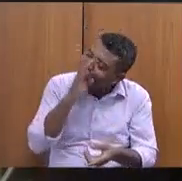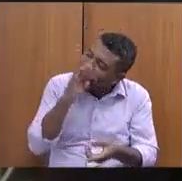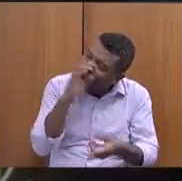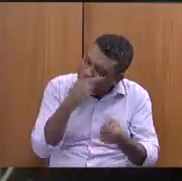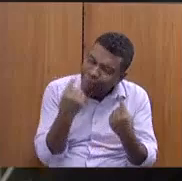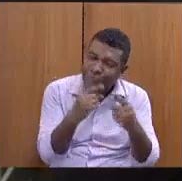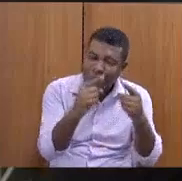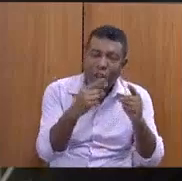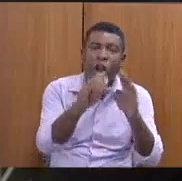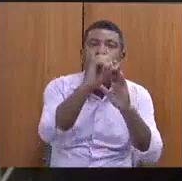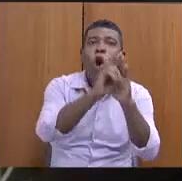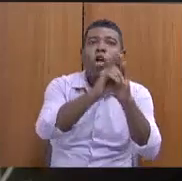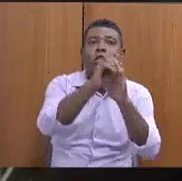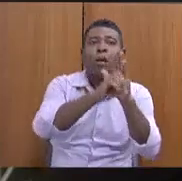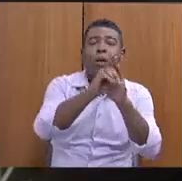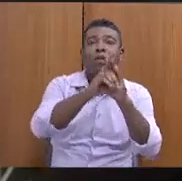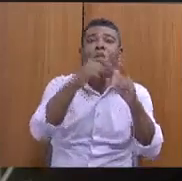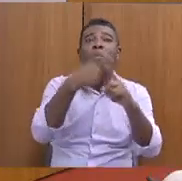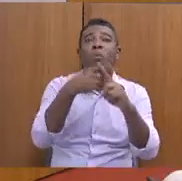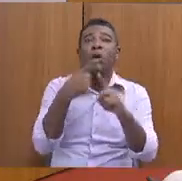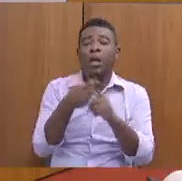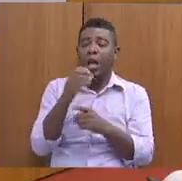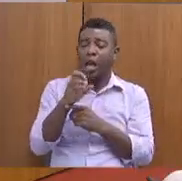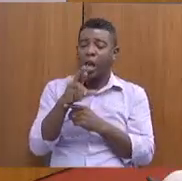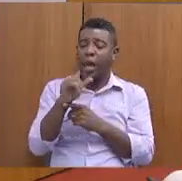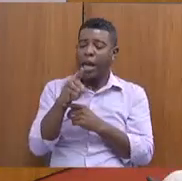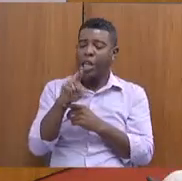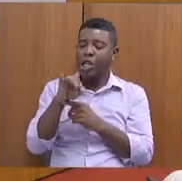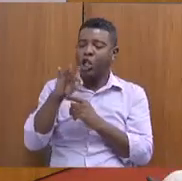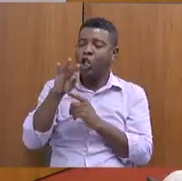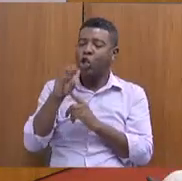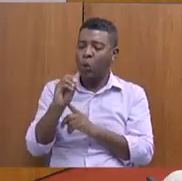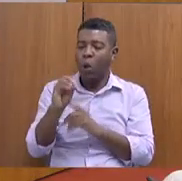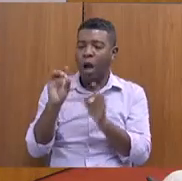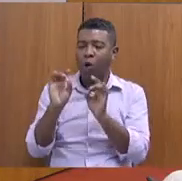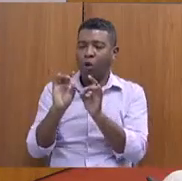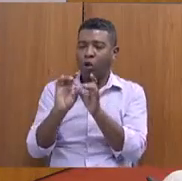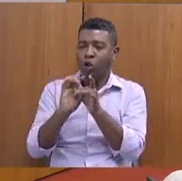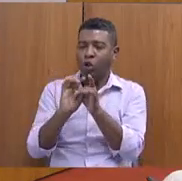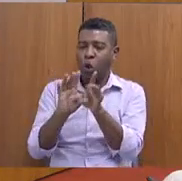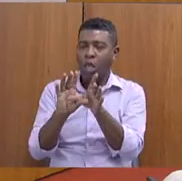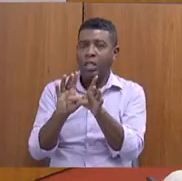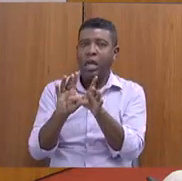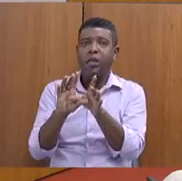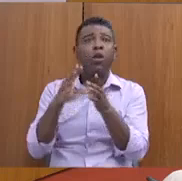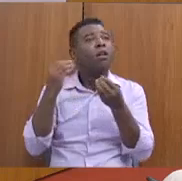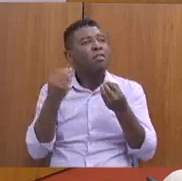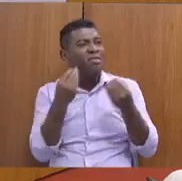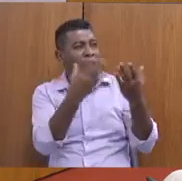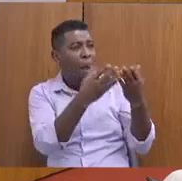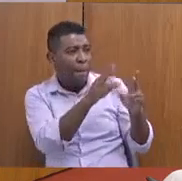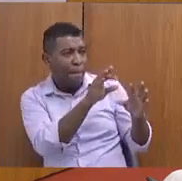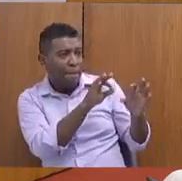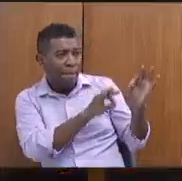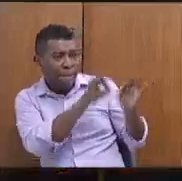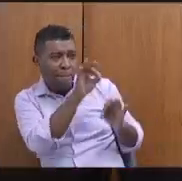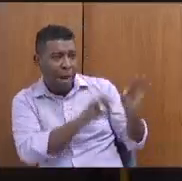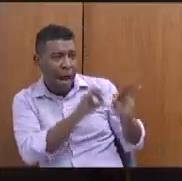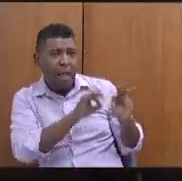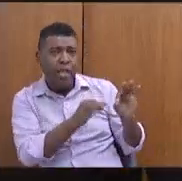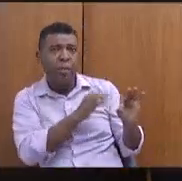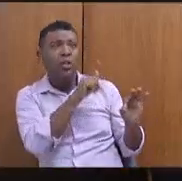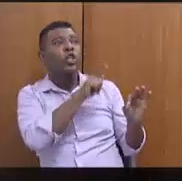autorizado não permite a vocês um planejamento geral. Vocês vão